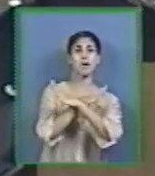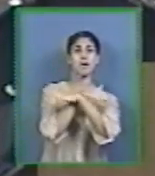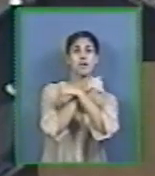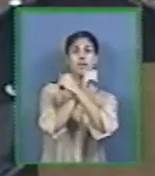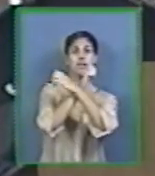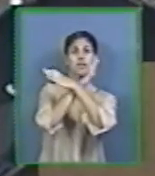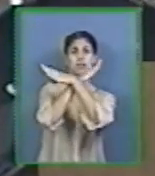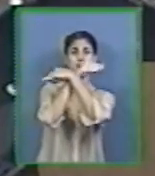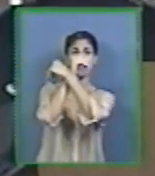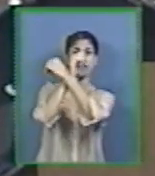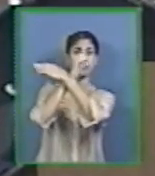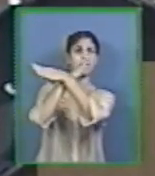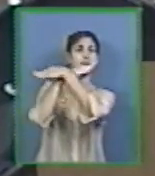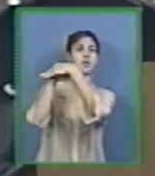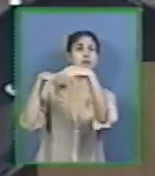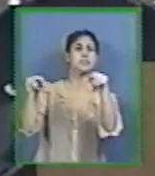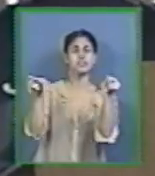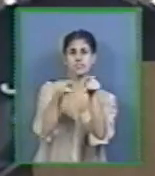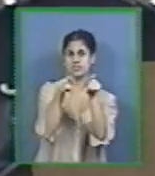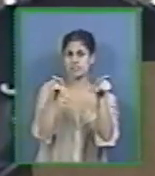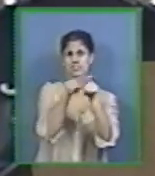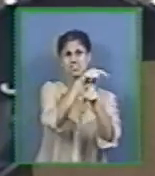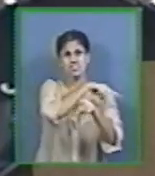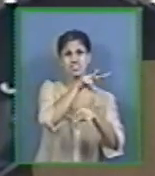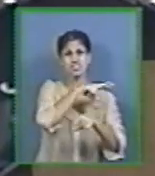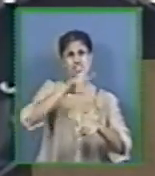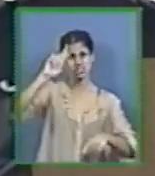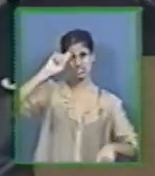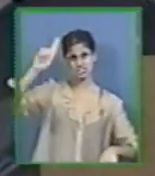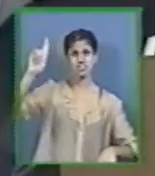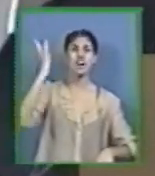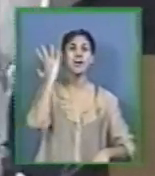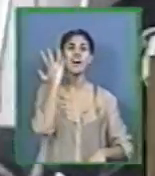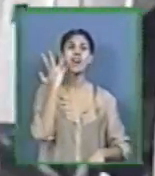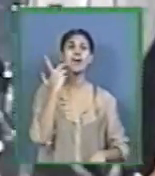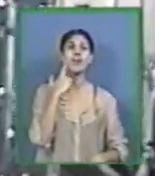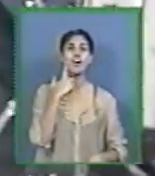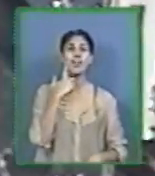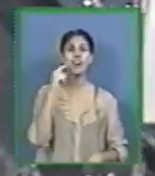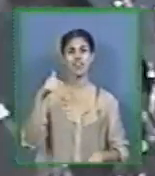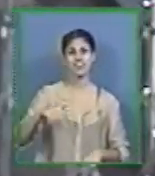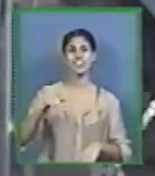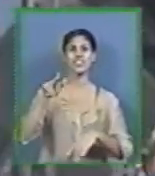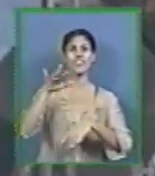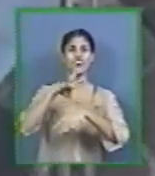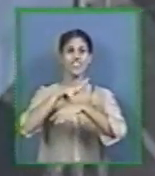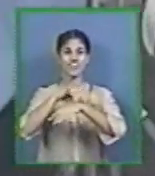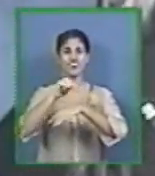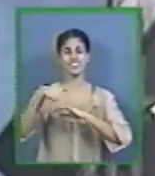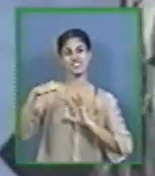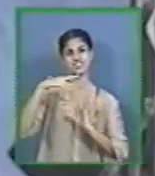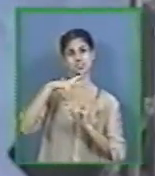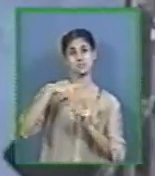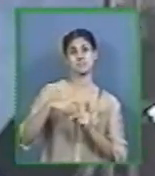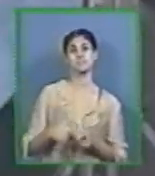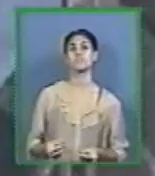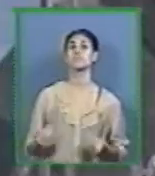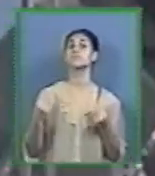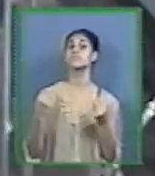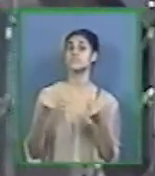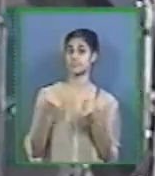E sobre todo o animal Que se move sobre a terra Aqui irmãos